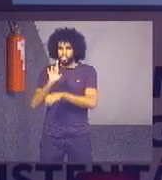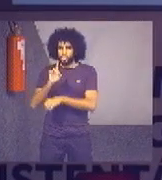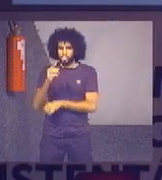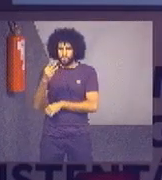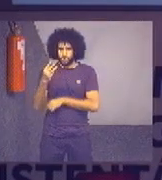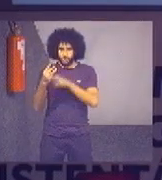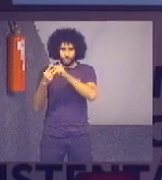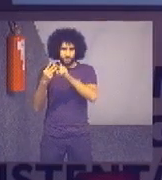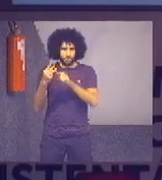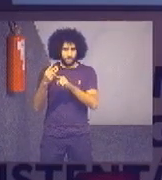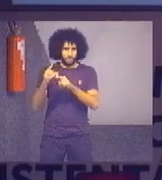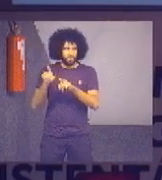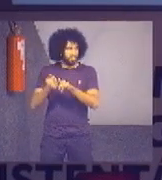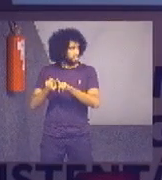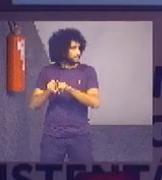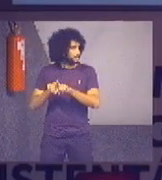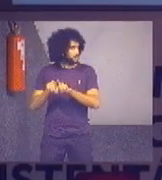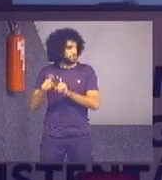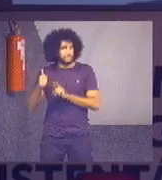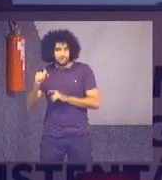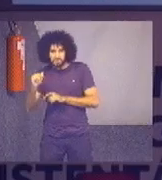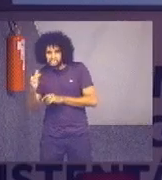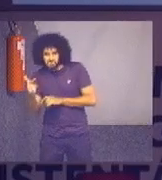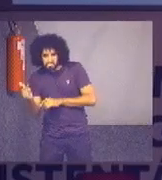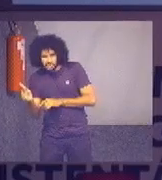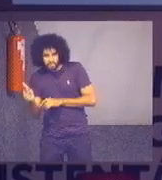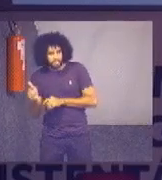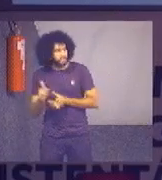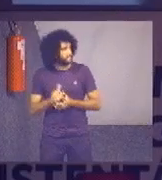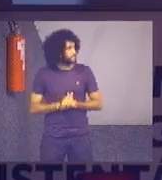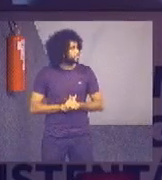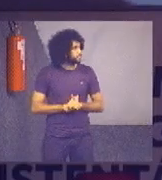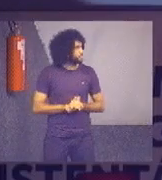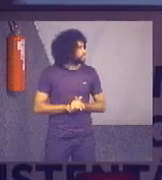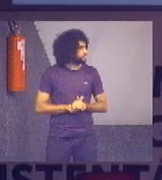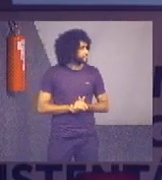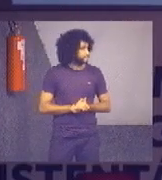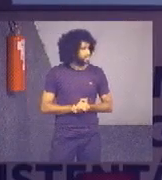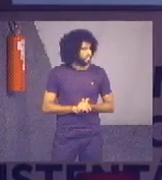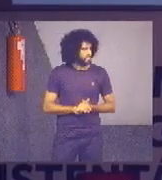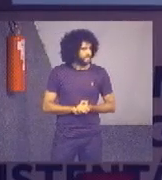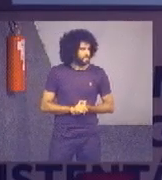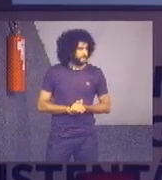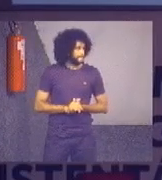17, com 10, 100. Na justiça do trabalho é com o menor oito que possui.